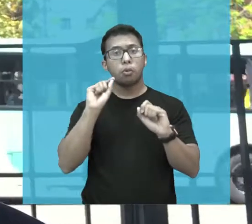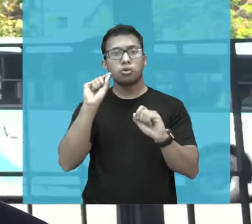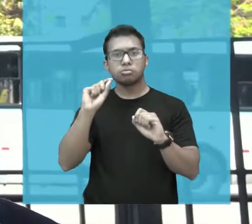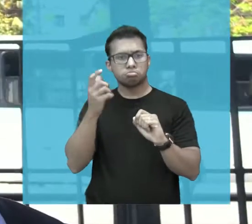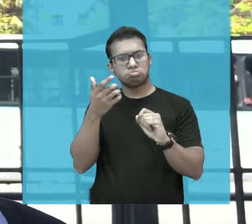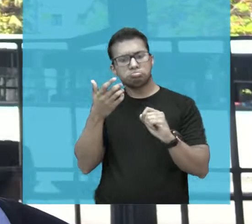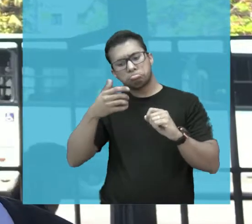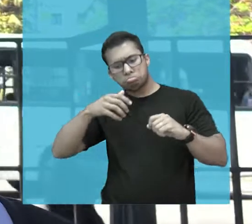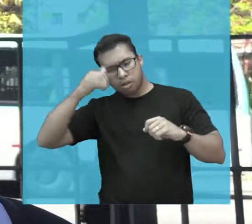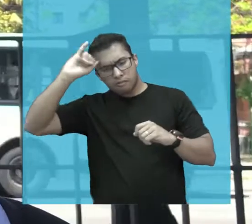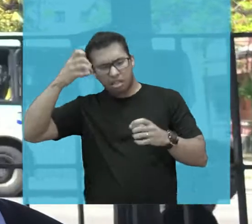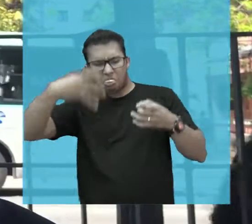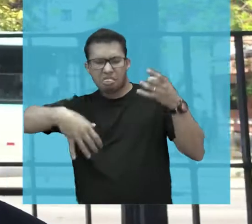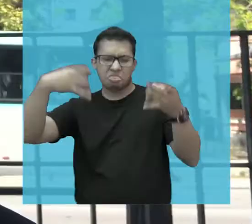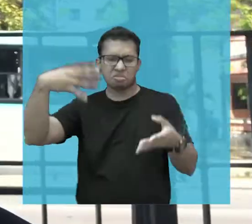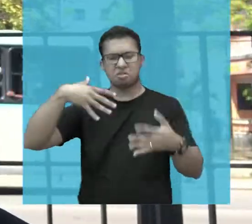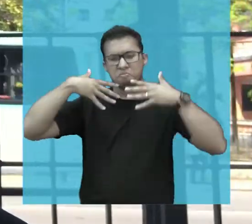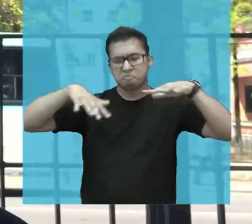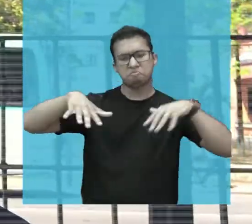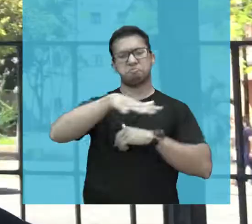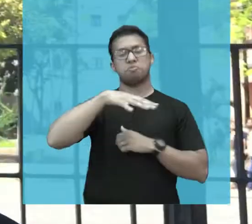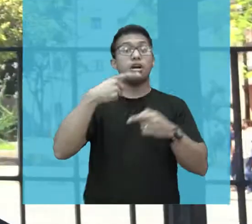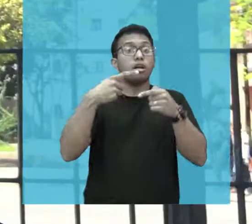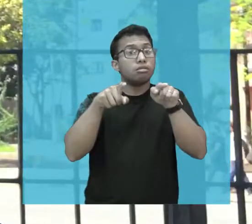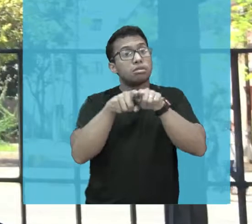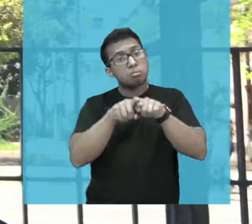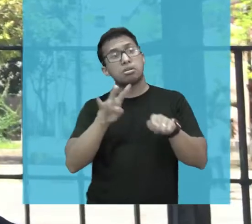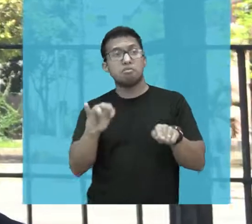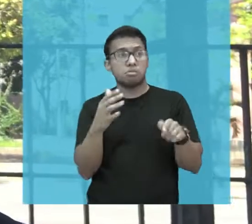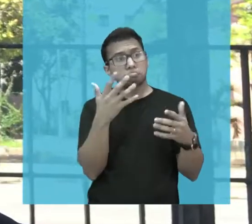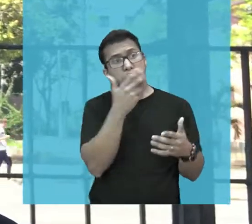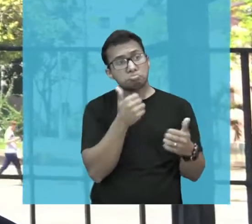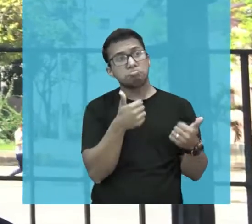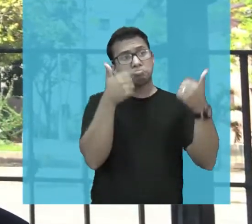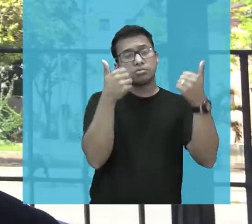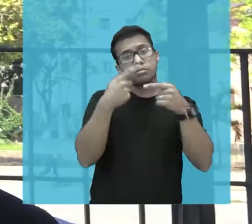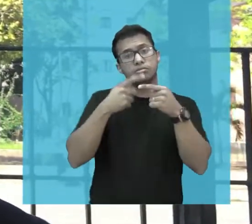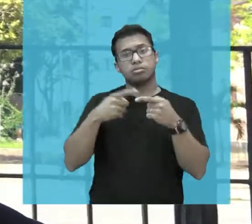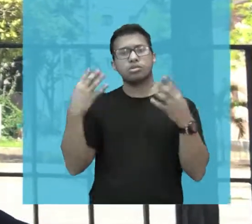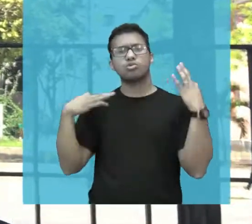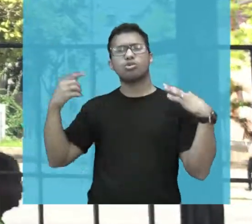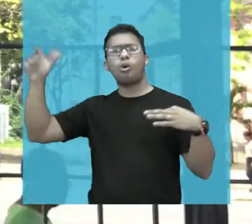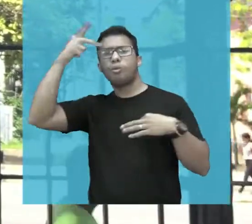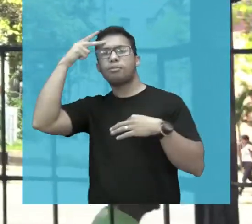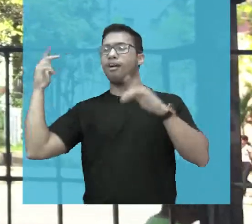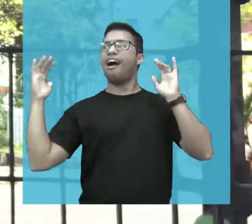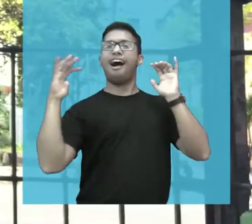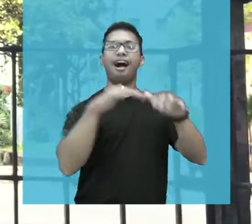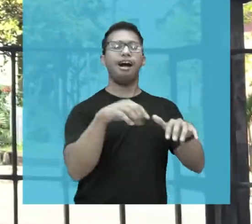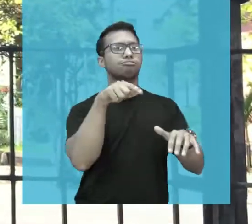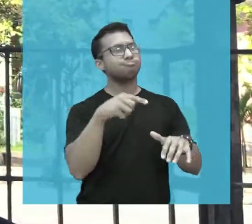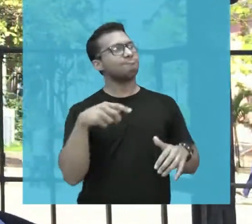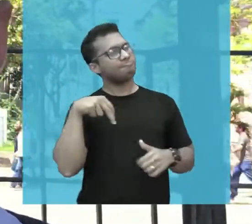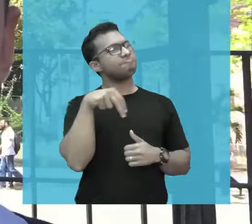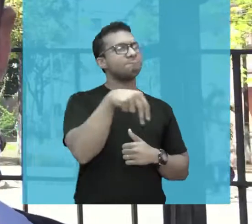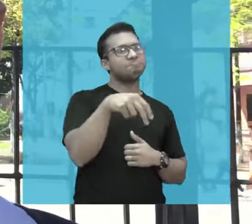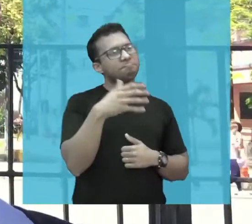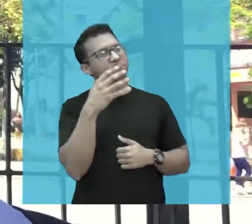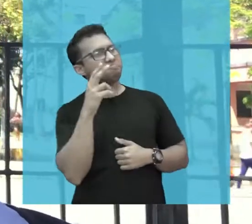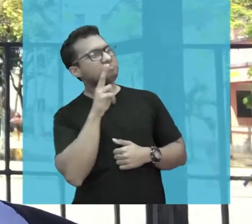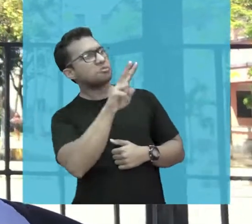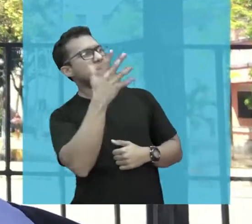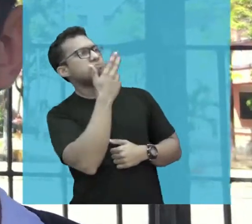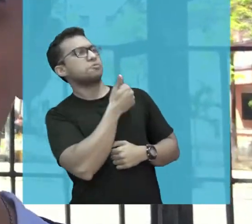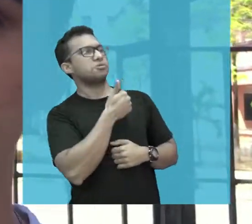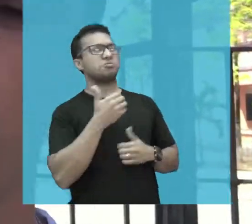Pode se dosar a preservação do meio ambiente com a economia. Pode tornar isso muito mais bonito, porque vai atrair mais turistas, as pessoas vão saber que andando